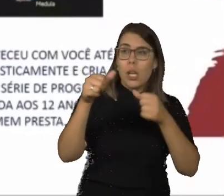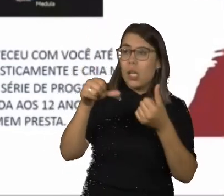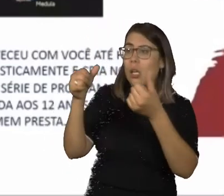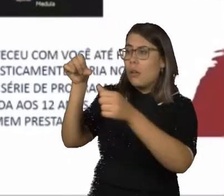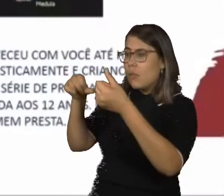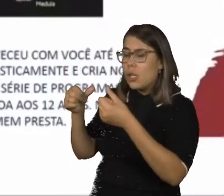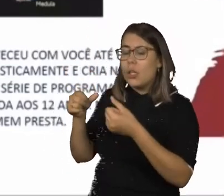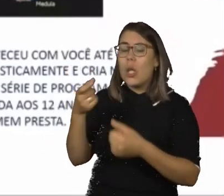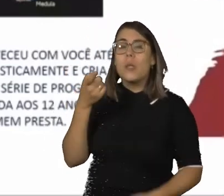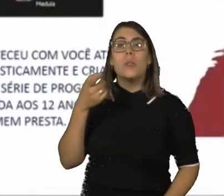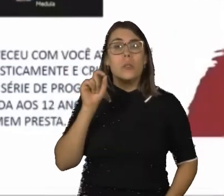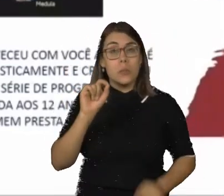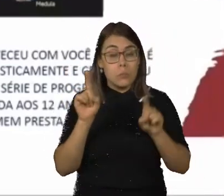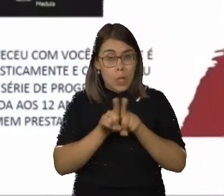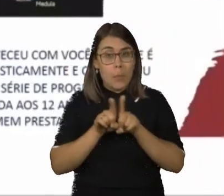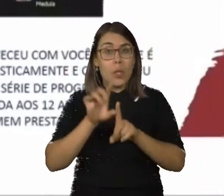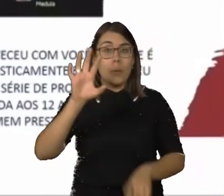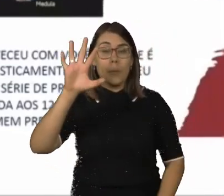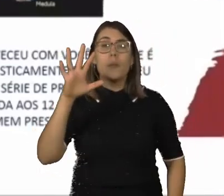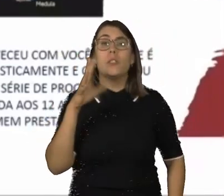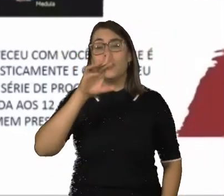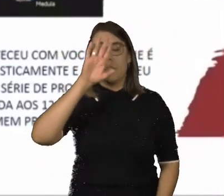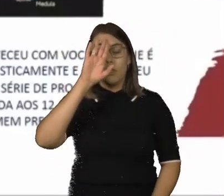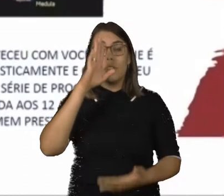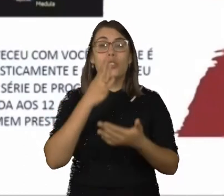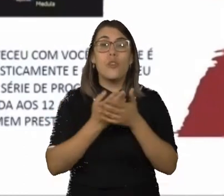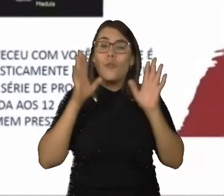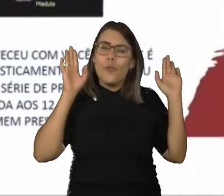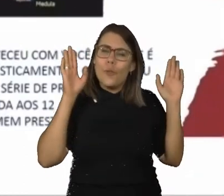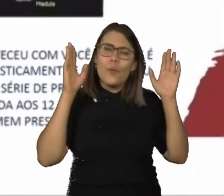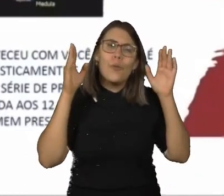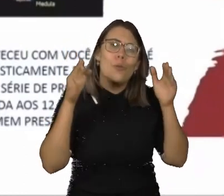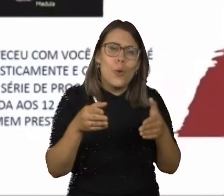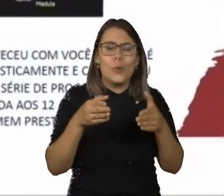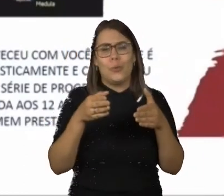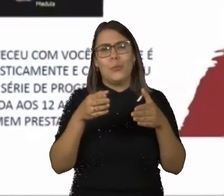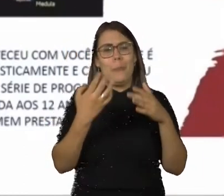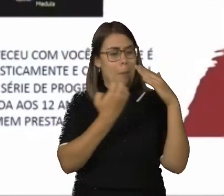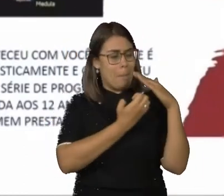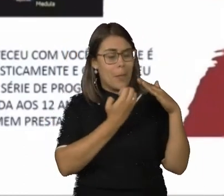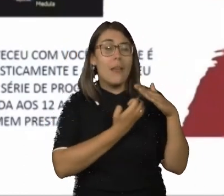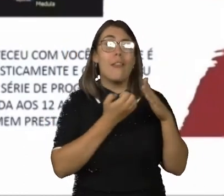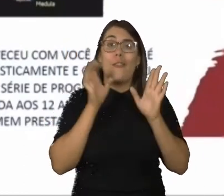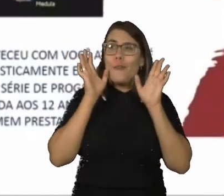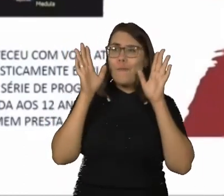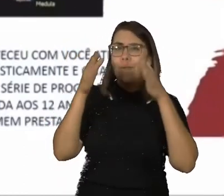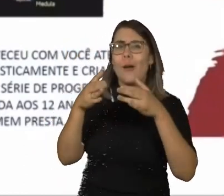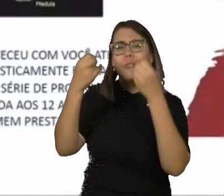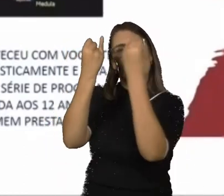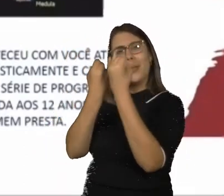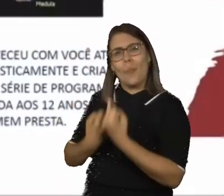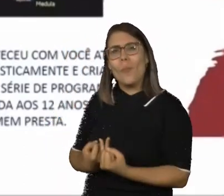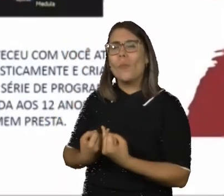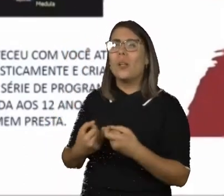Aqui, gente, também é muito importante, porque a gente determina o foco. O foco de bater uma meta empresarial, o foco de bater uma meta de emagrecer, o